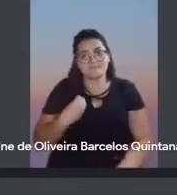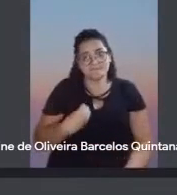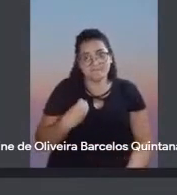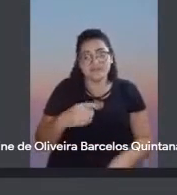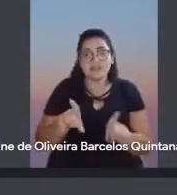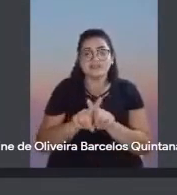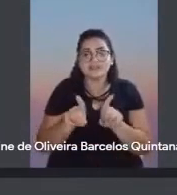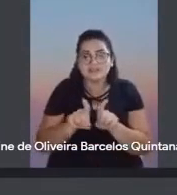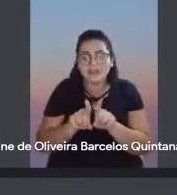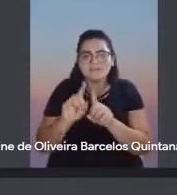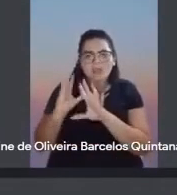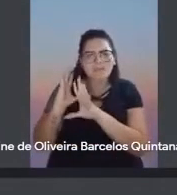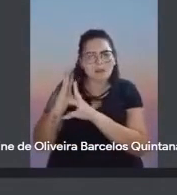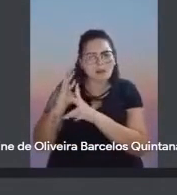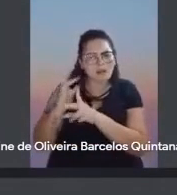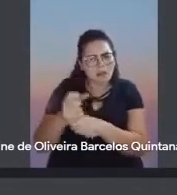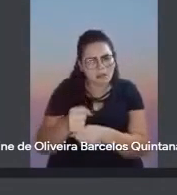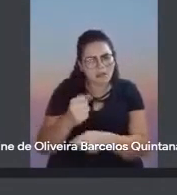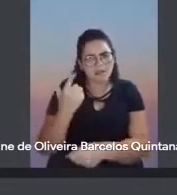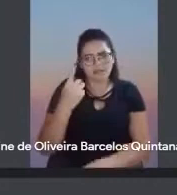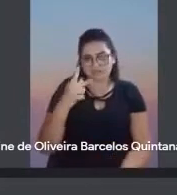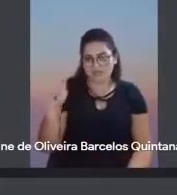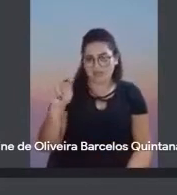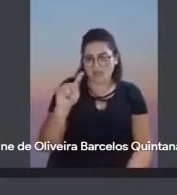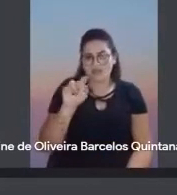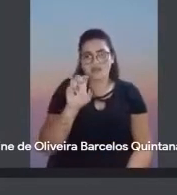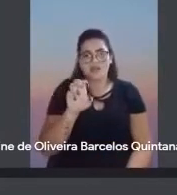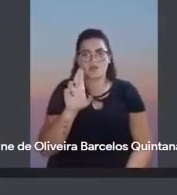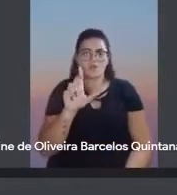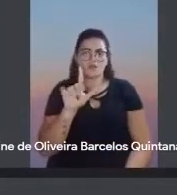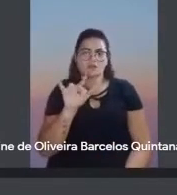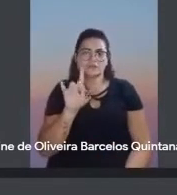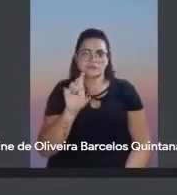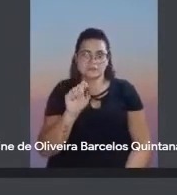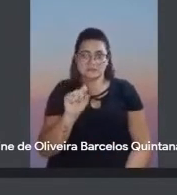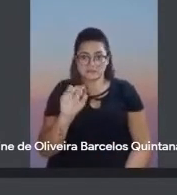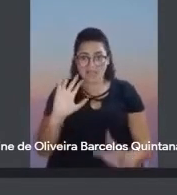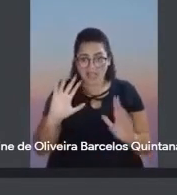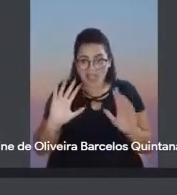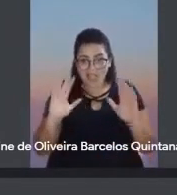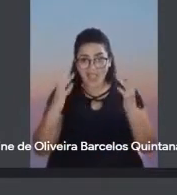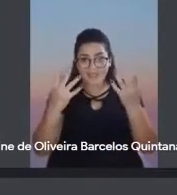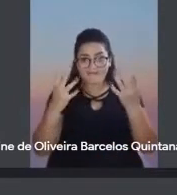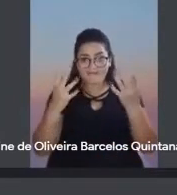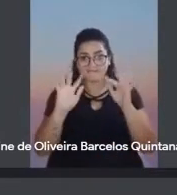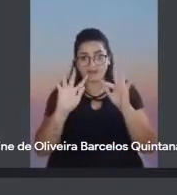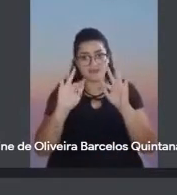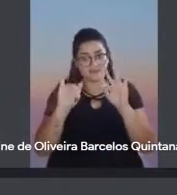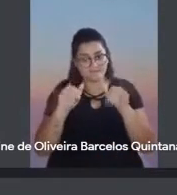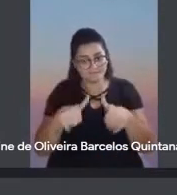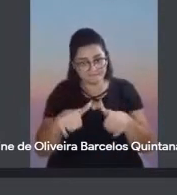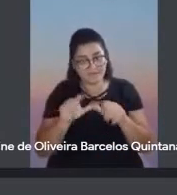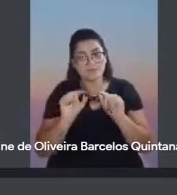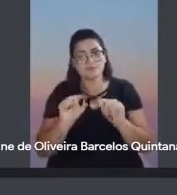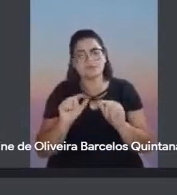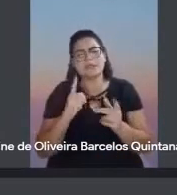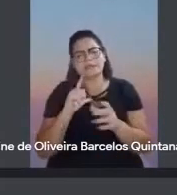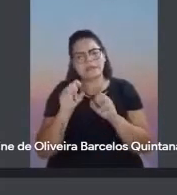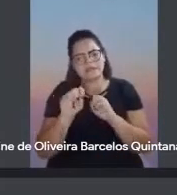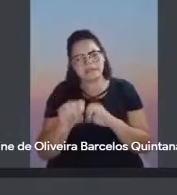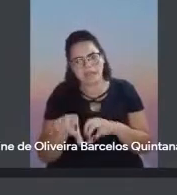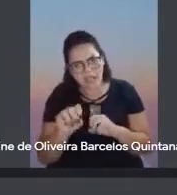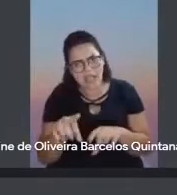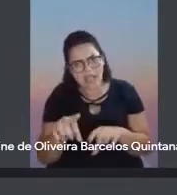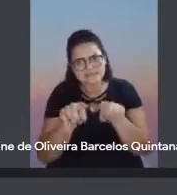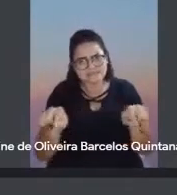E depois, fechando o grande evento que nós proporcionávamos, também tinha aulas nas salas de aula